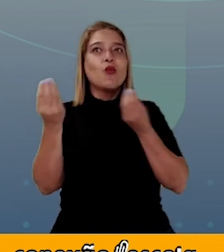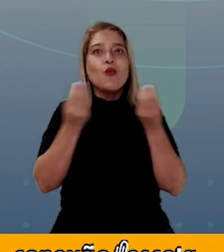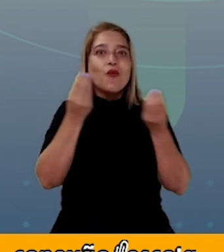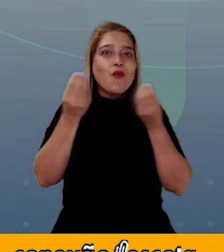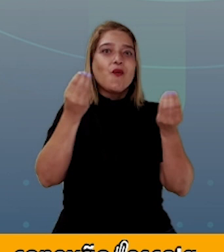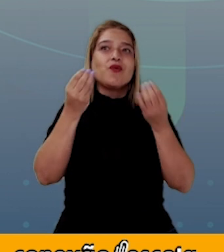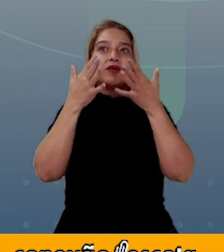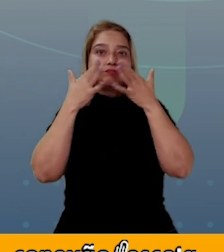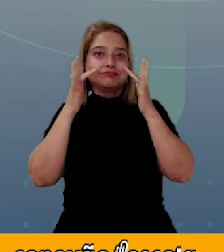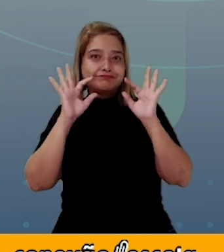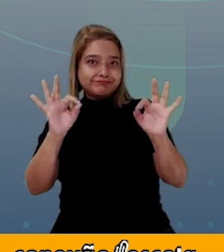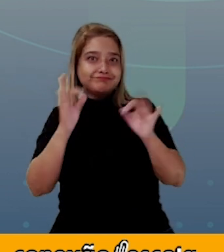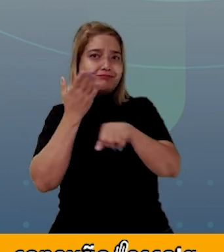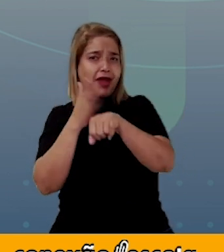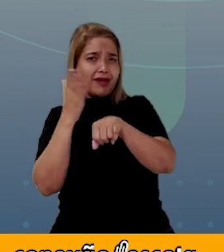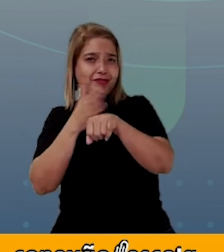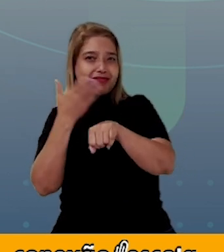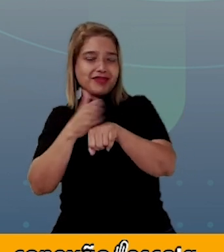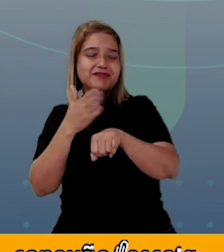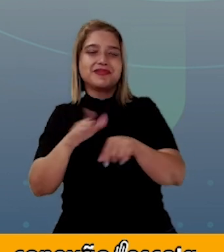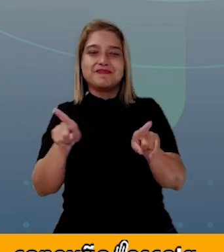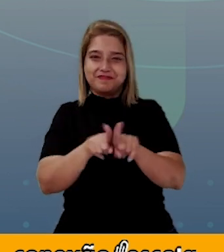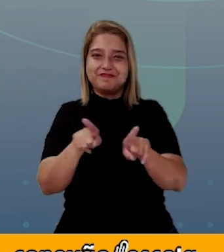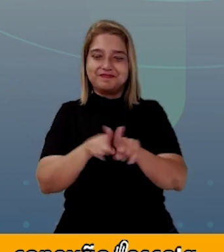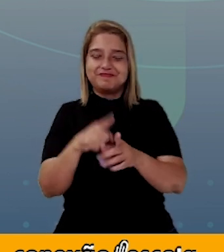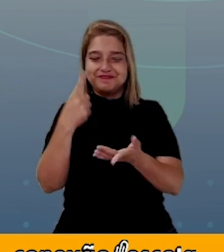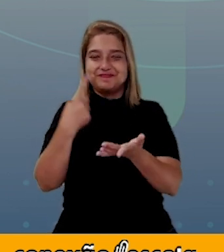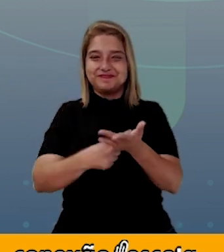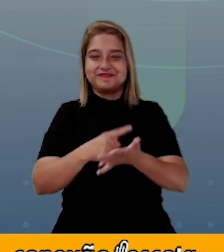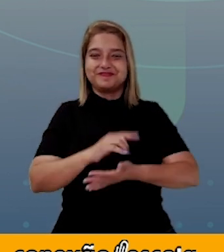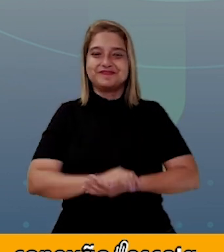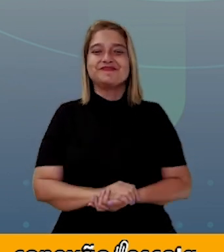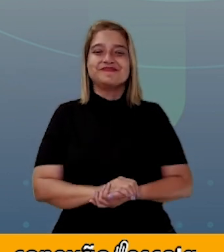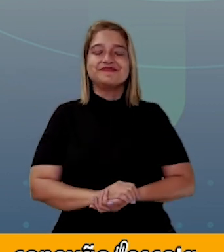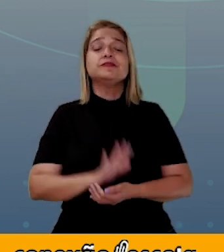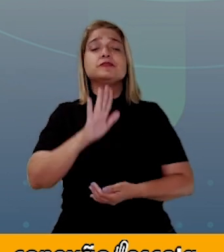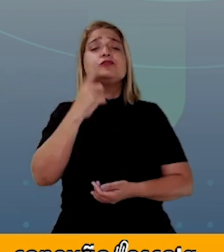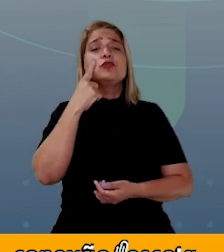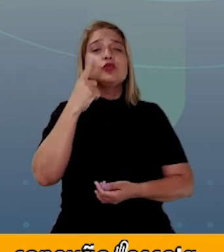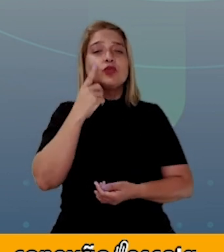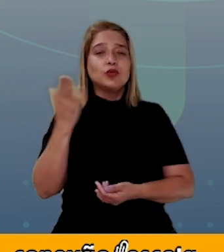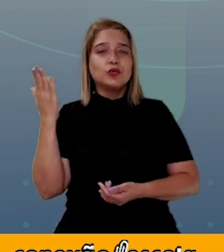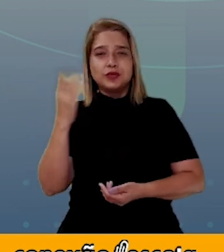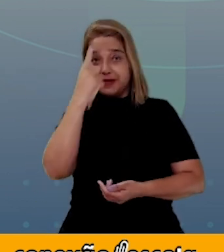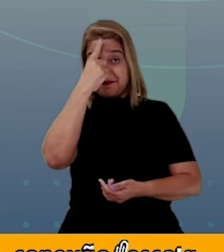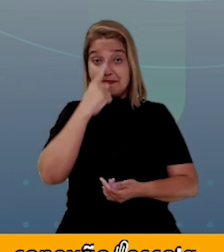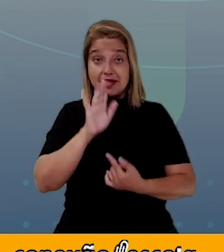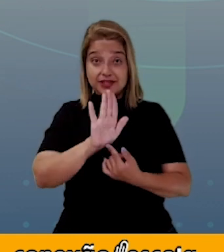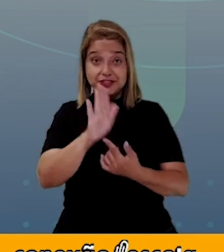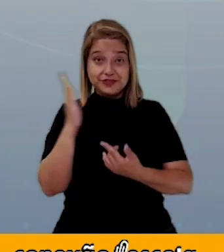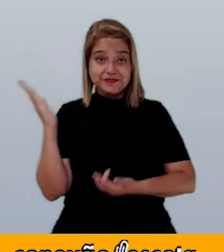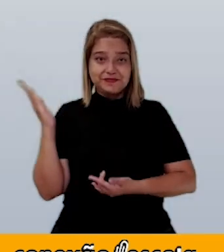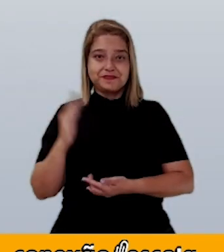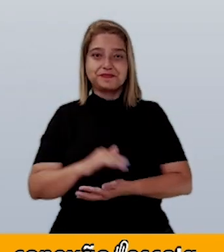praticando. Combinado? Veja só, observe essas imagens.